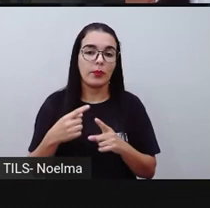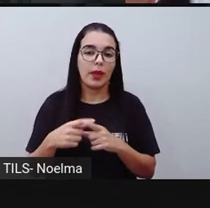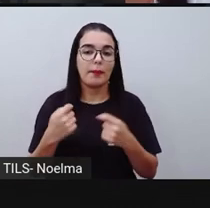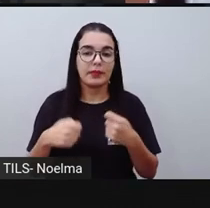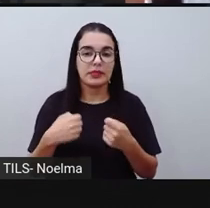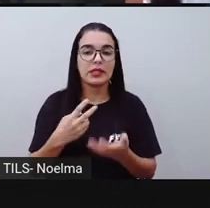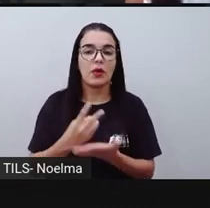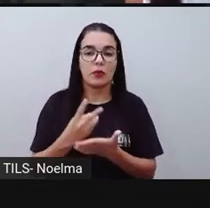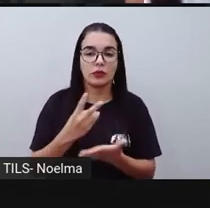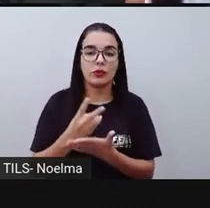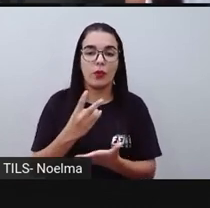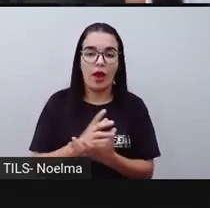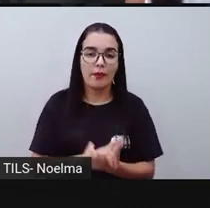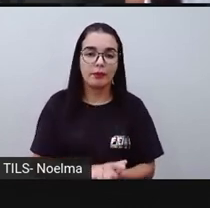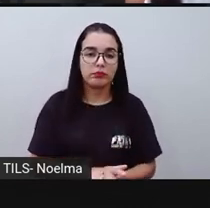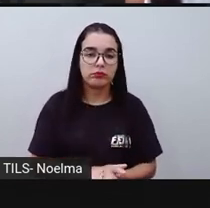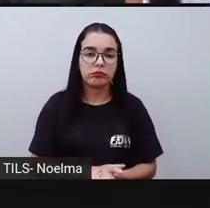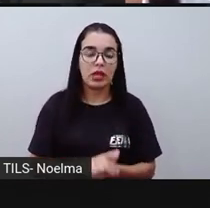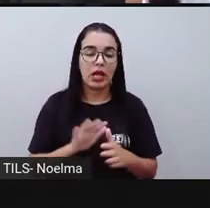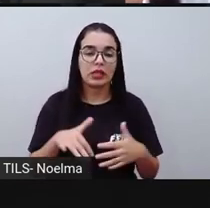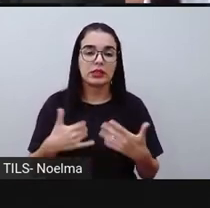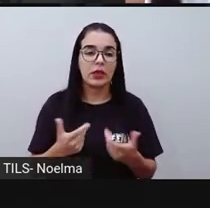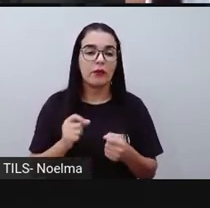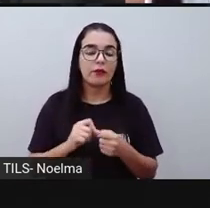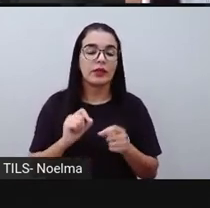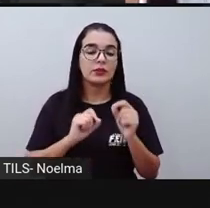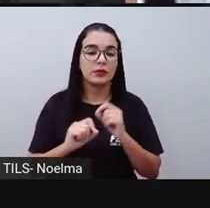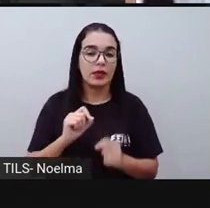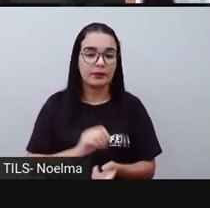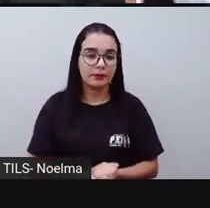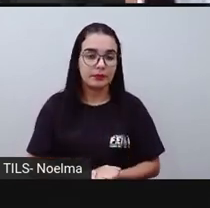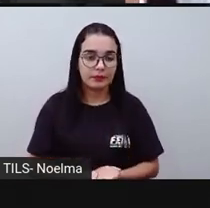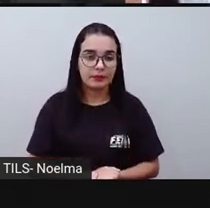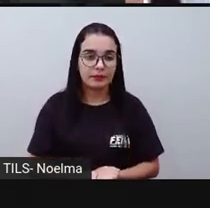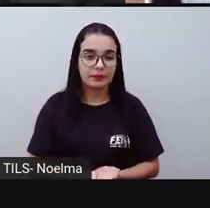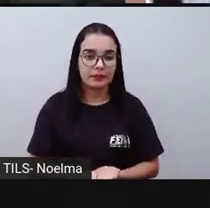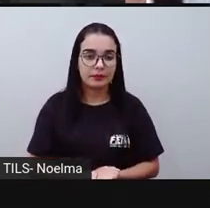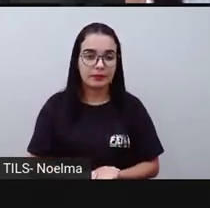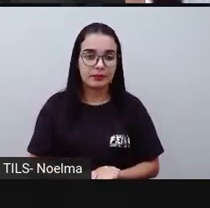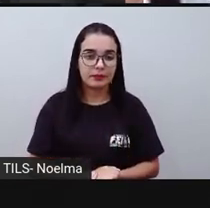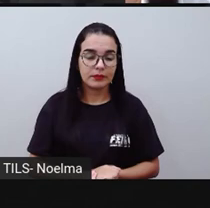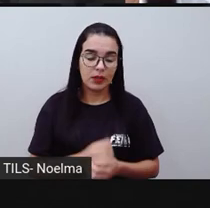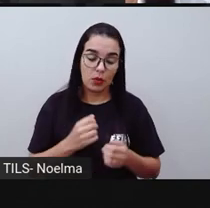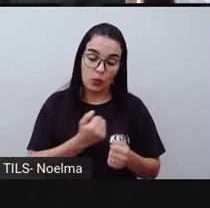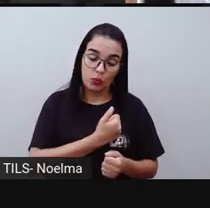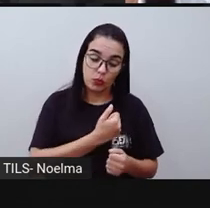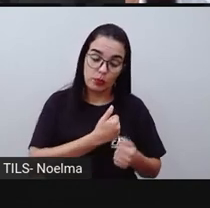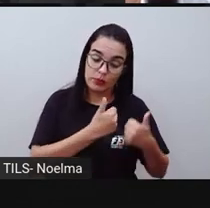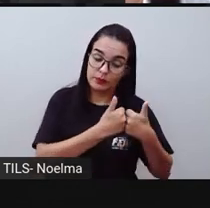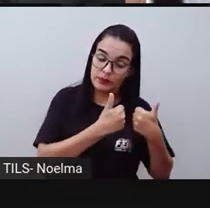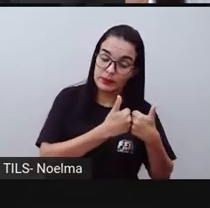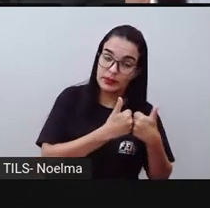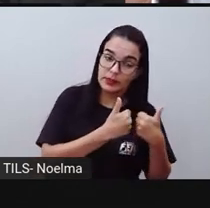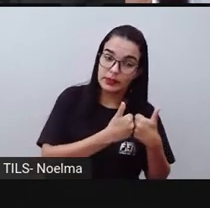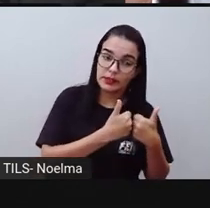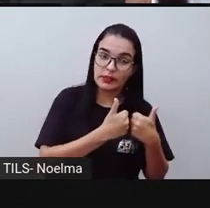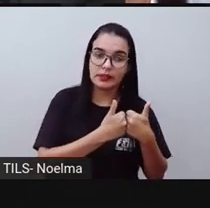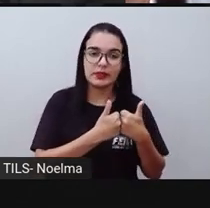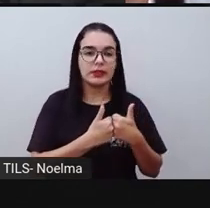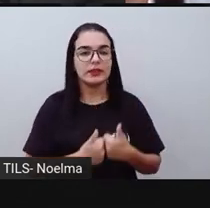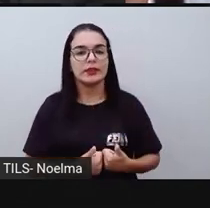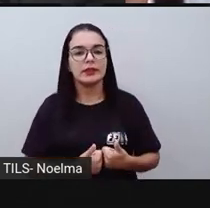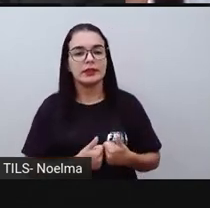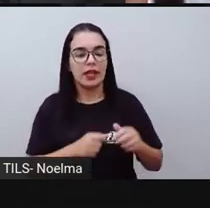continue. O que é que eu faço? Eu vou para o número vizinho aqui da ordem posterior à